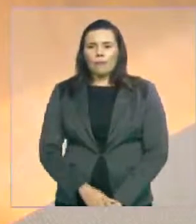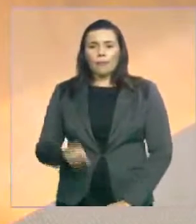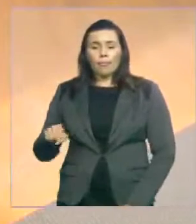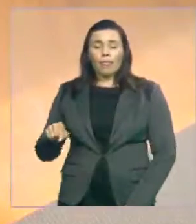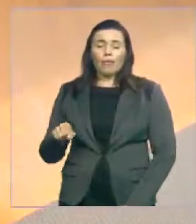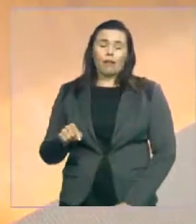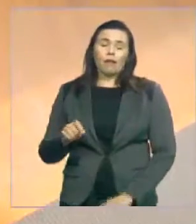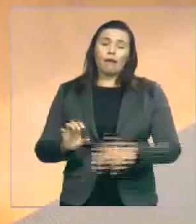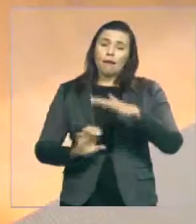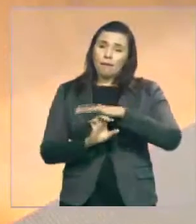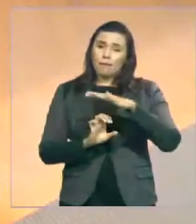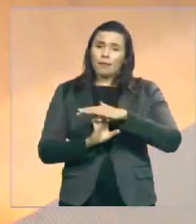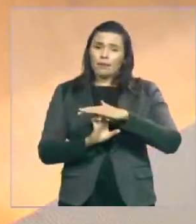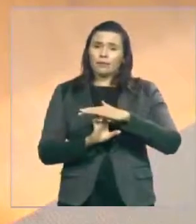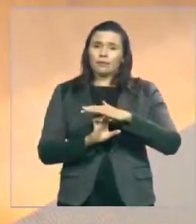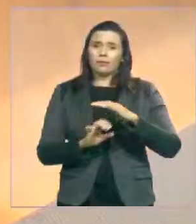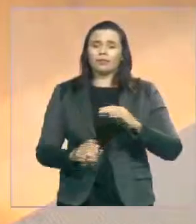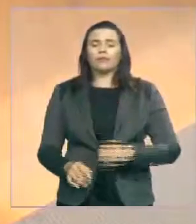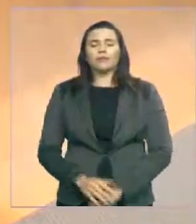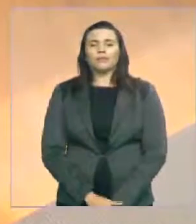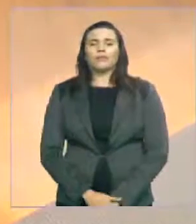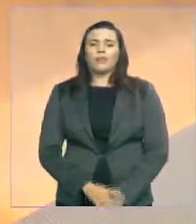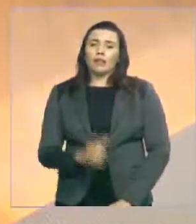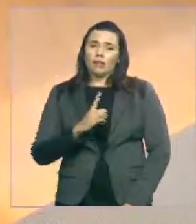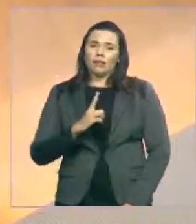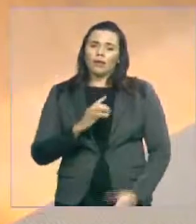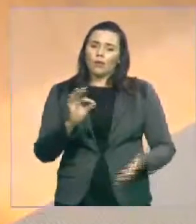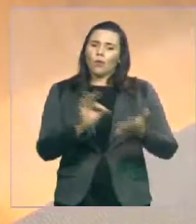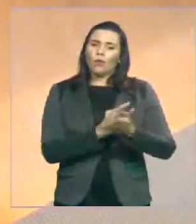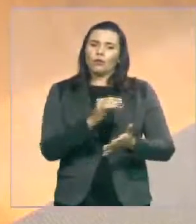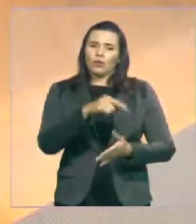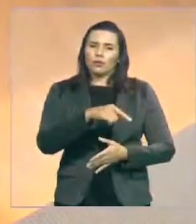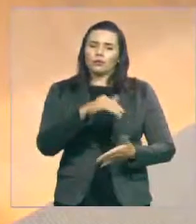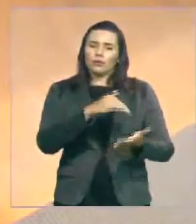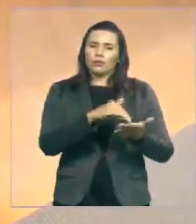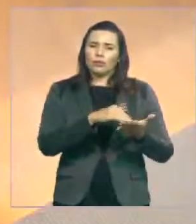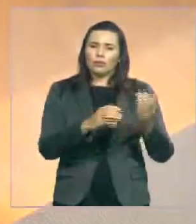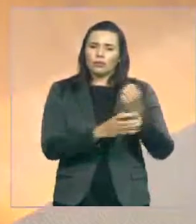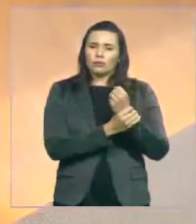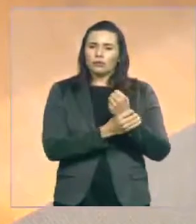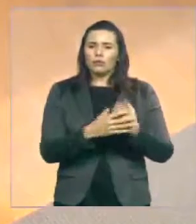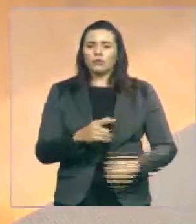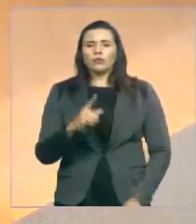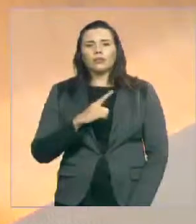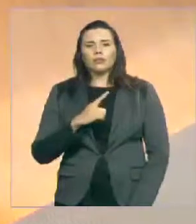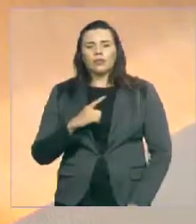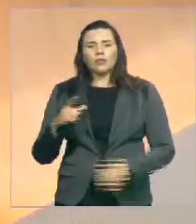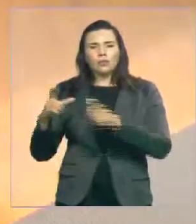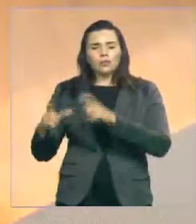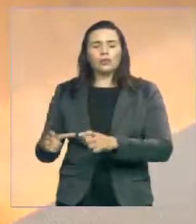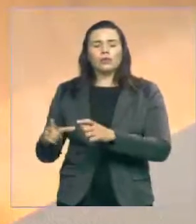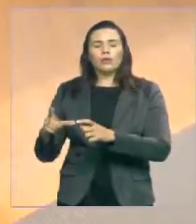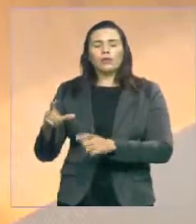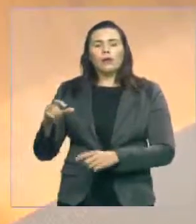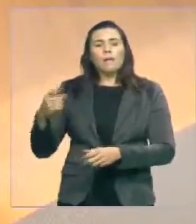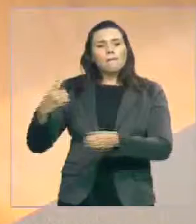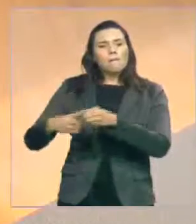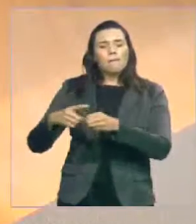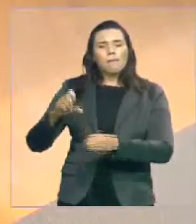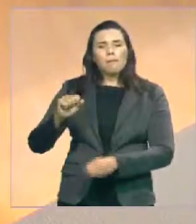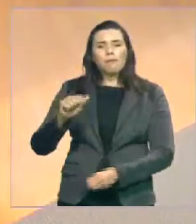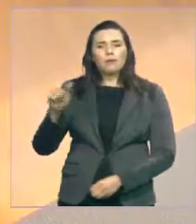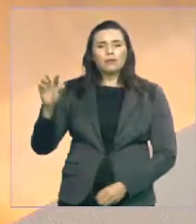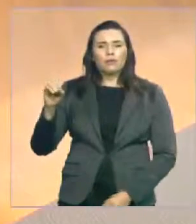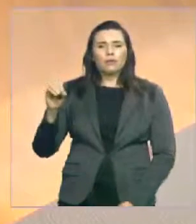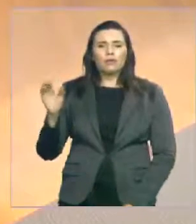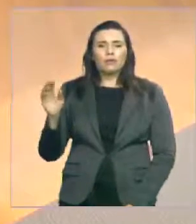presente no contrato com a segurança tem a sua sede no município de São Roberto, além dessa empresa Laiones da